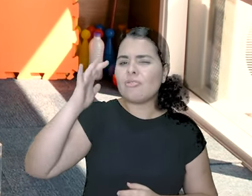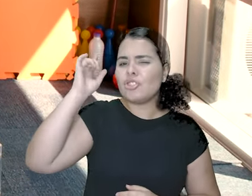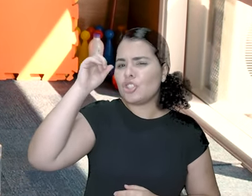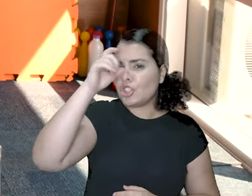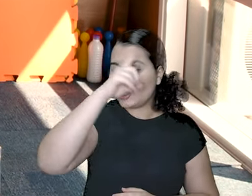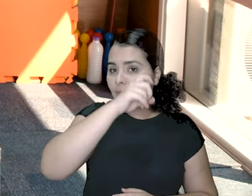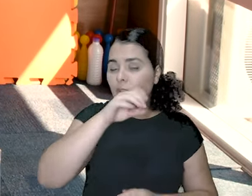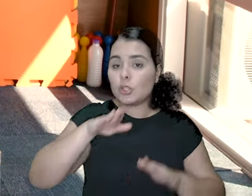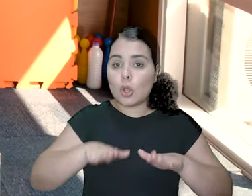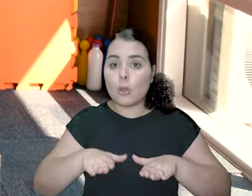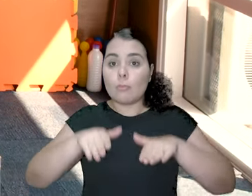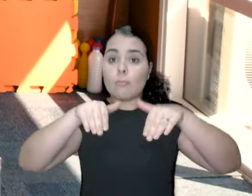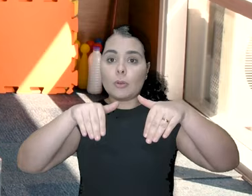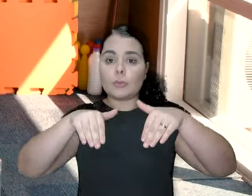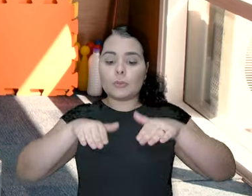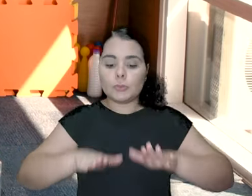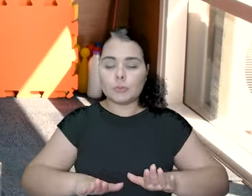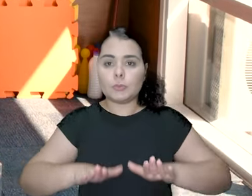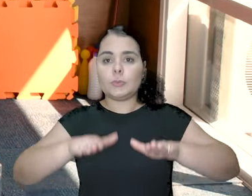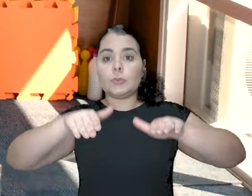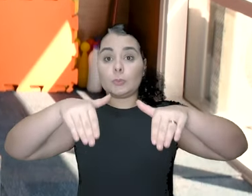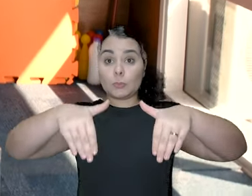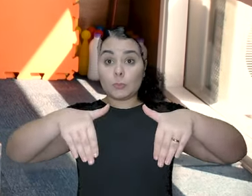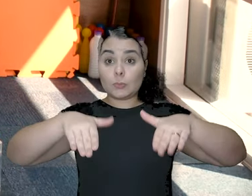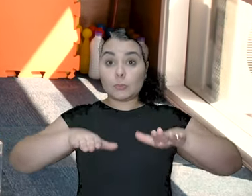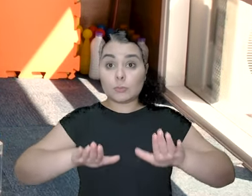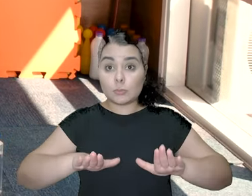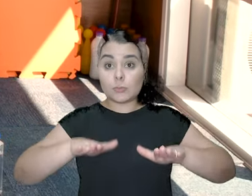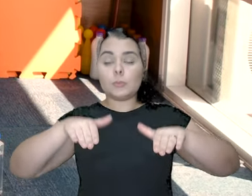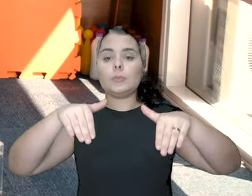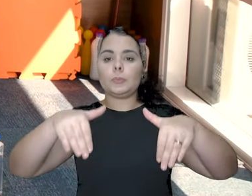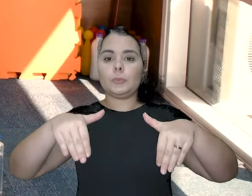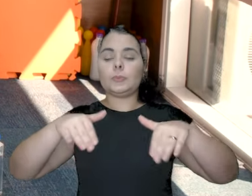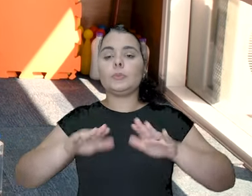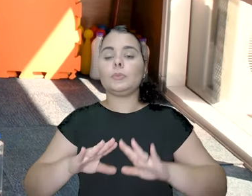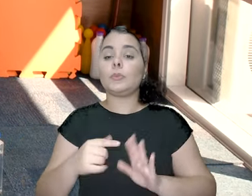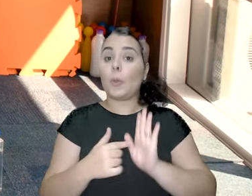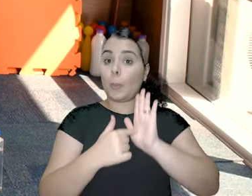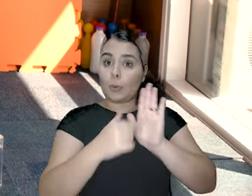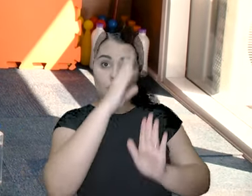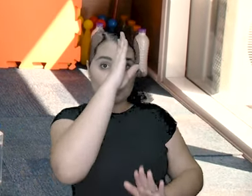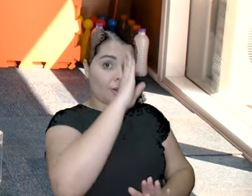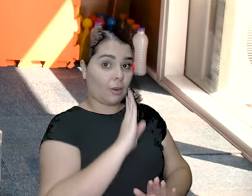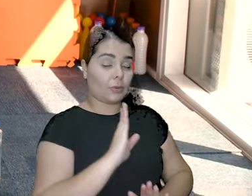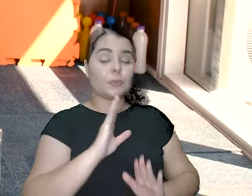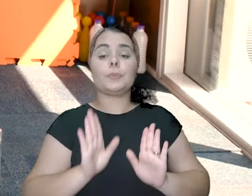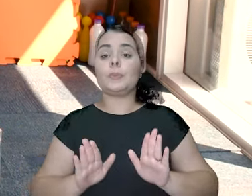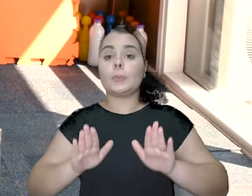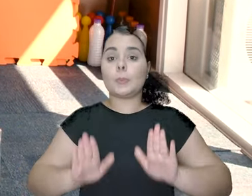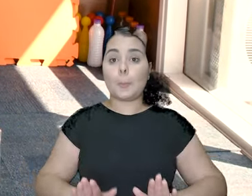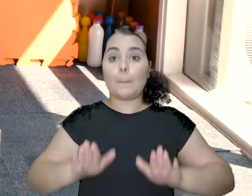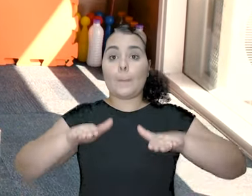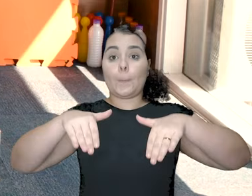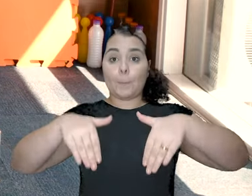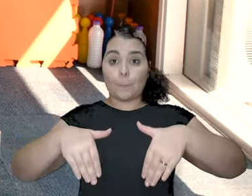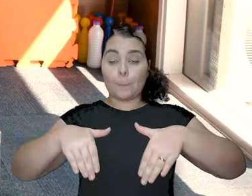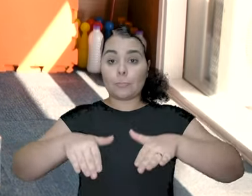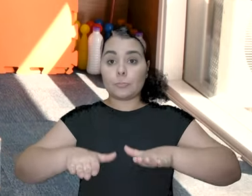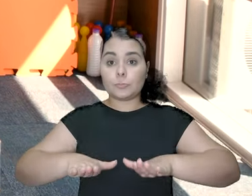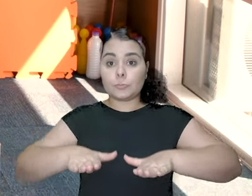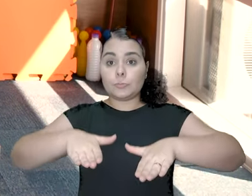pouquinho mais forte, ó. Pontinha do pé. Fica na pontinha do pé. Vou fazer de lado para você ver.